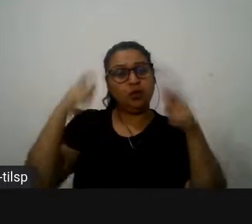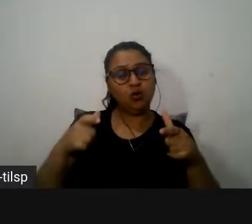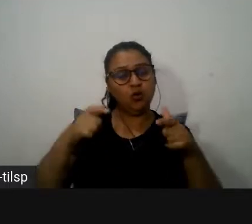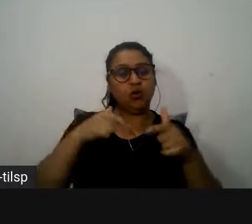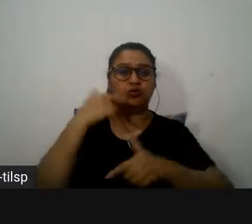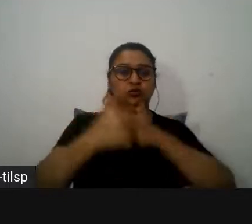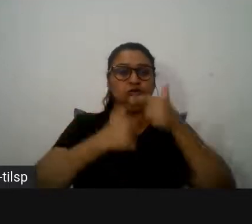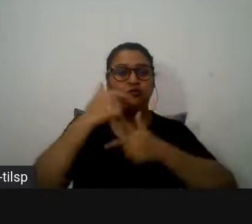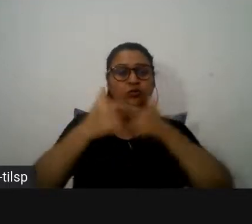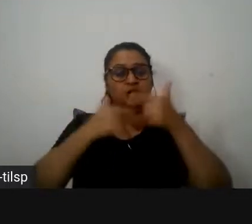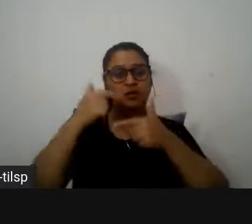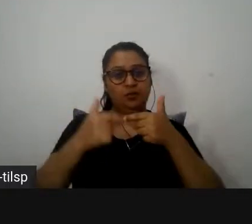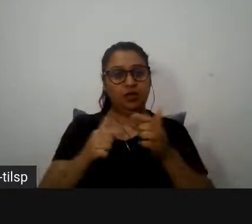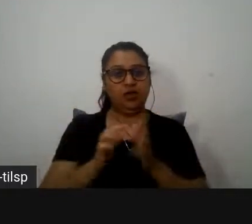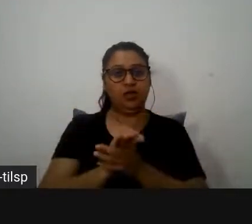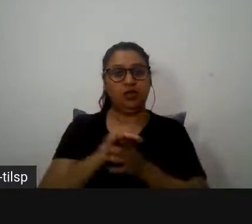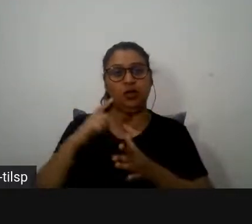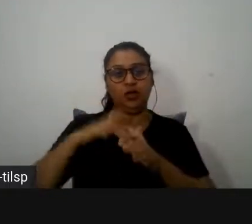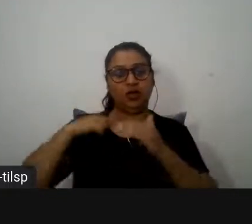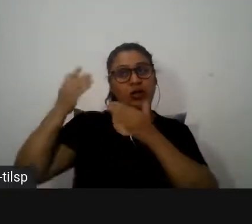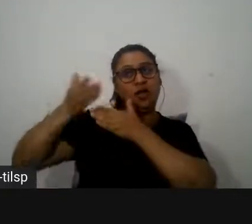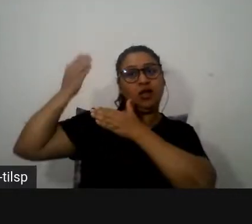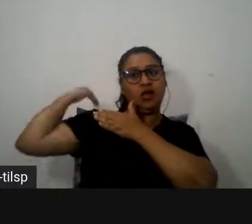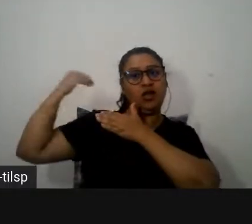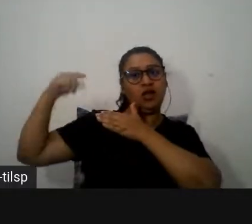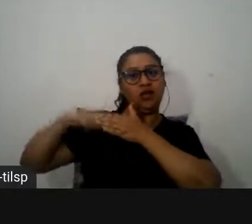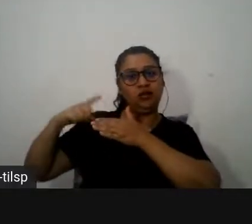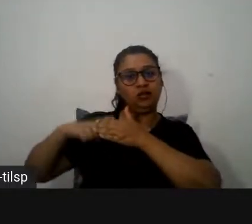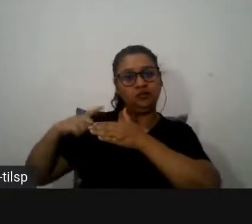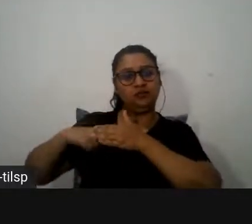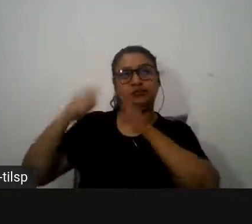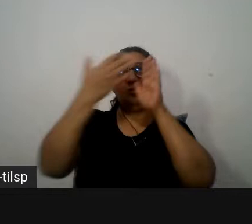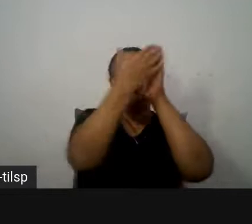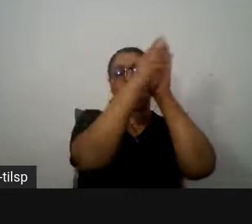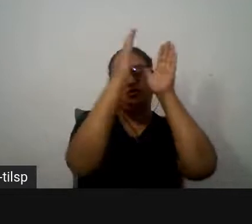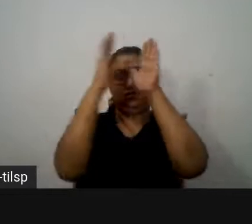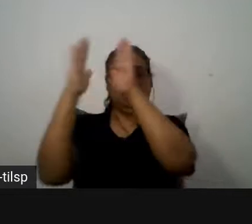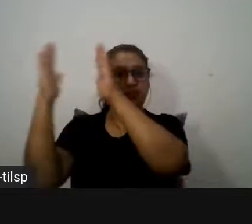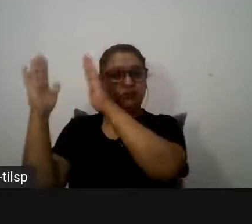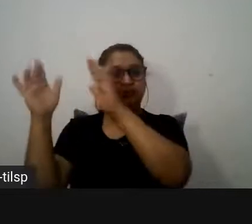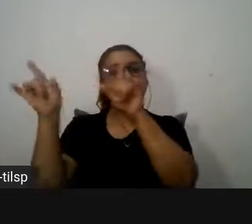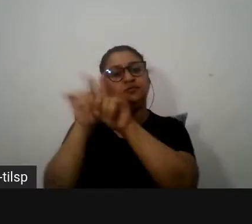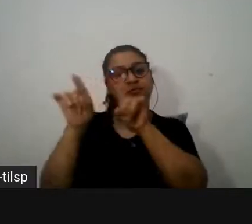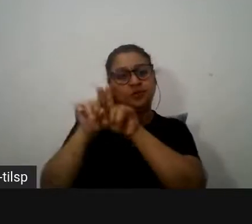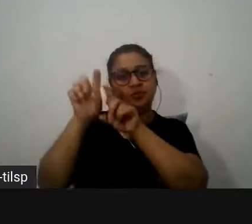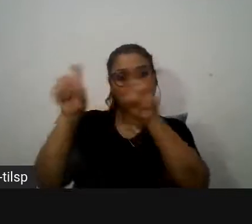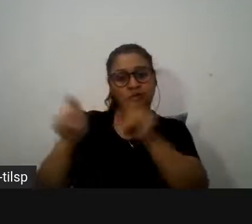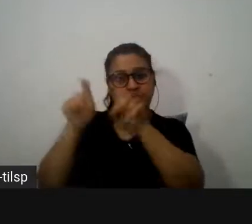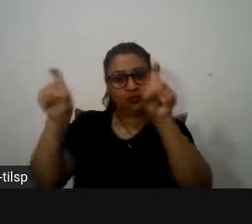gabinete e então atrás de mim poderão ver uma estante com livros e computadores